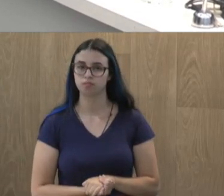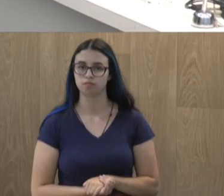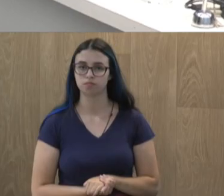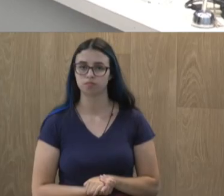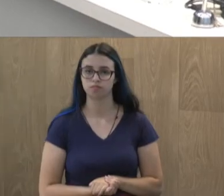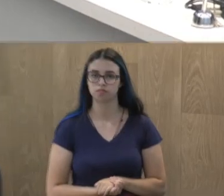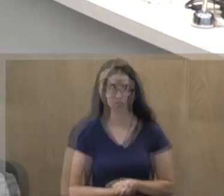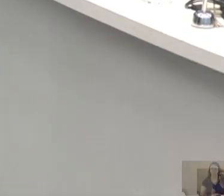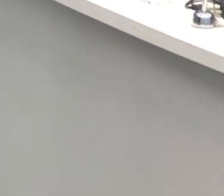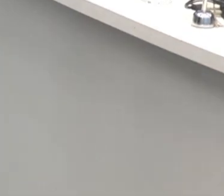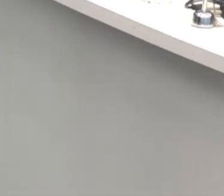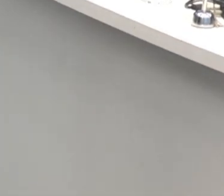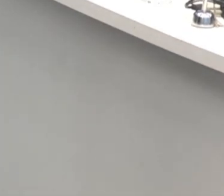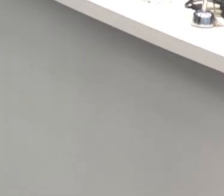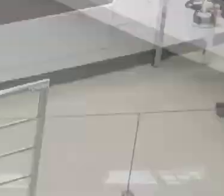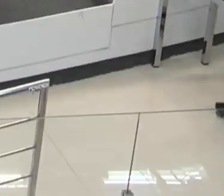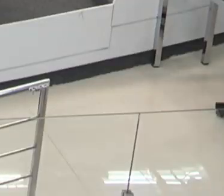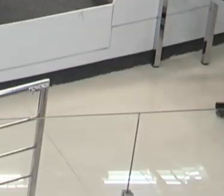Quintino.